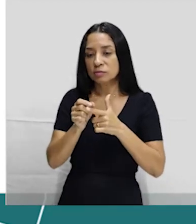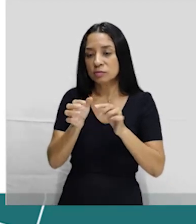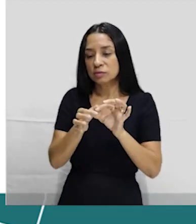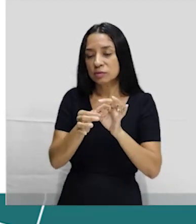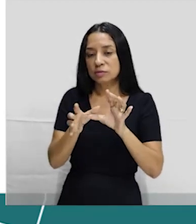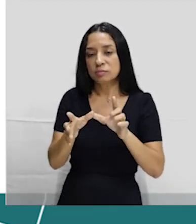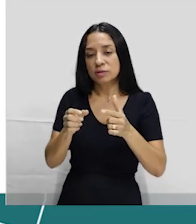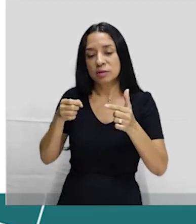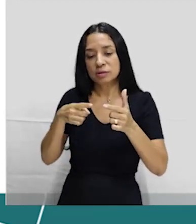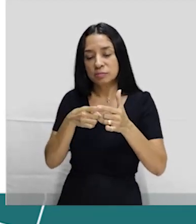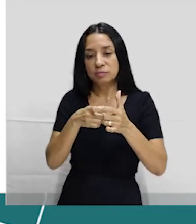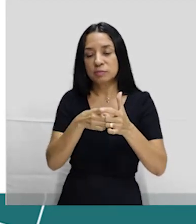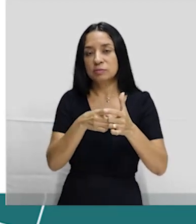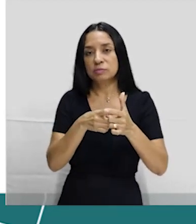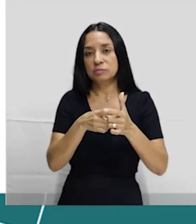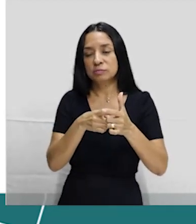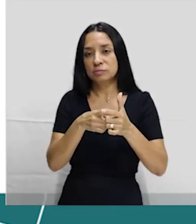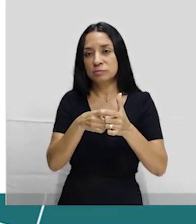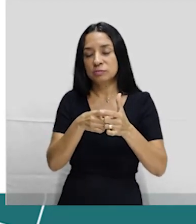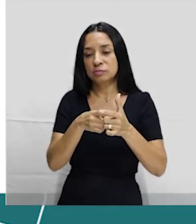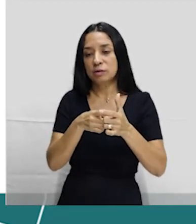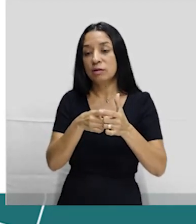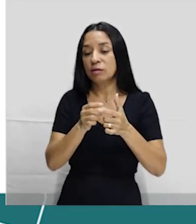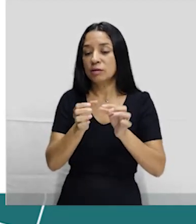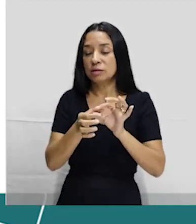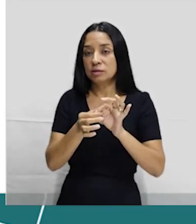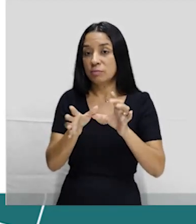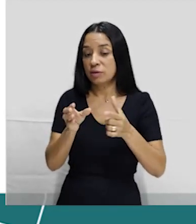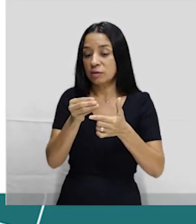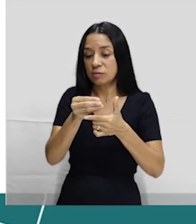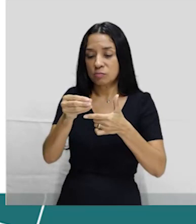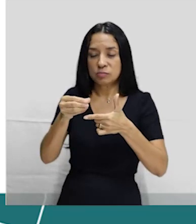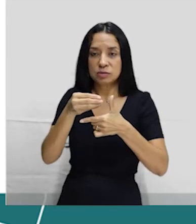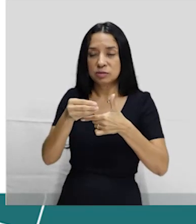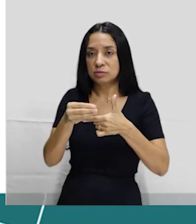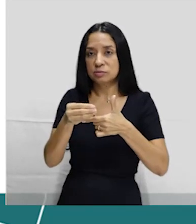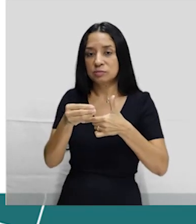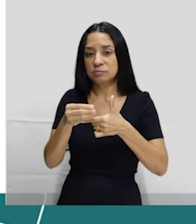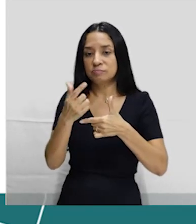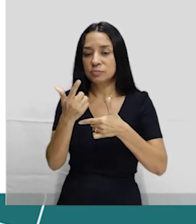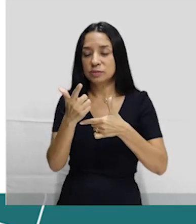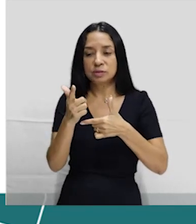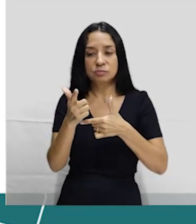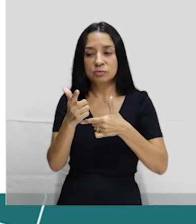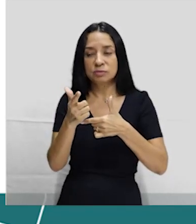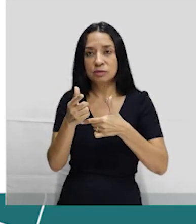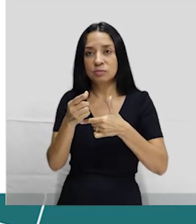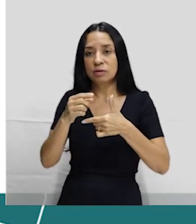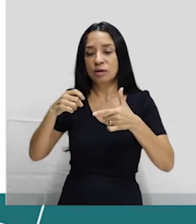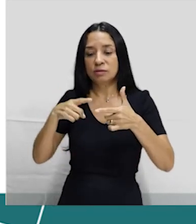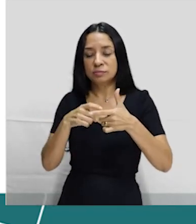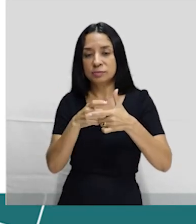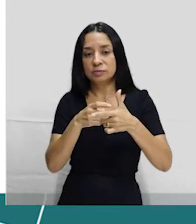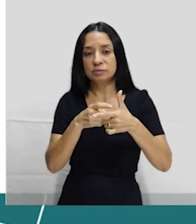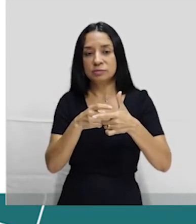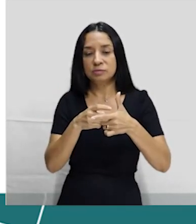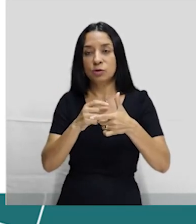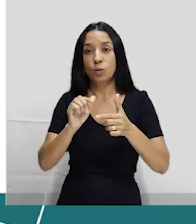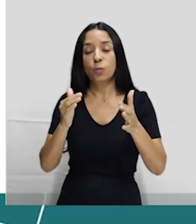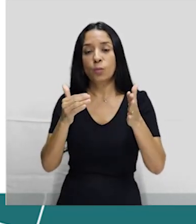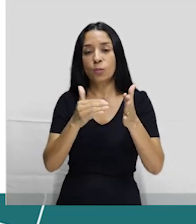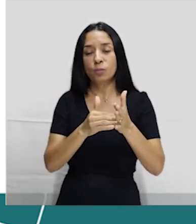liberar espermatozoides. Ele libera um líquido. Mas nesse líquido não tem espermatozoides. E o último método é a laqueadura